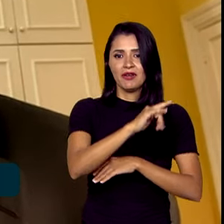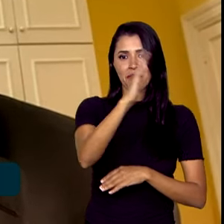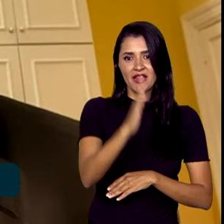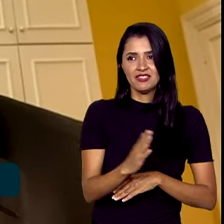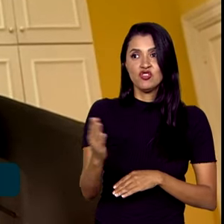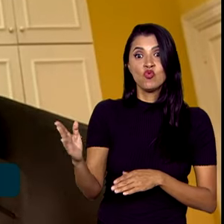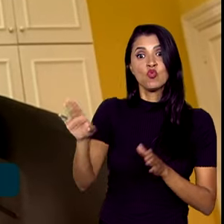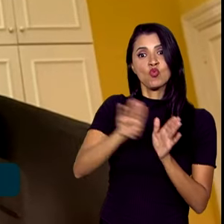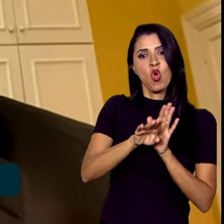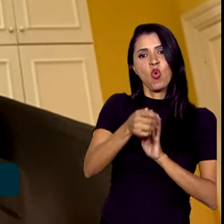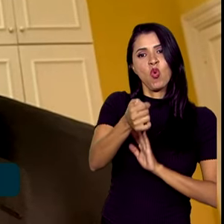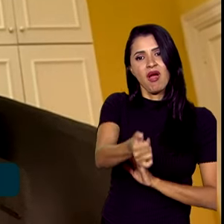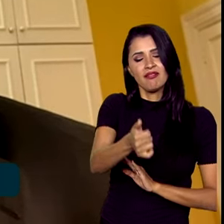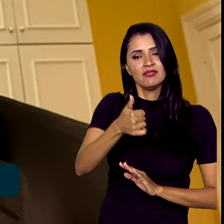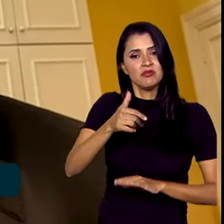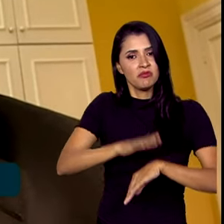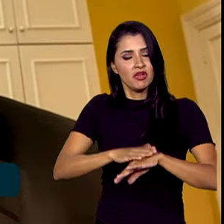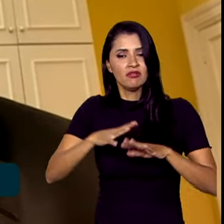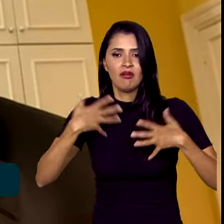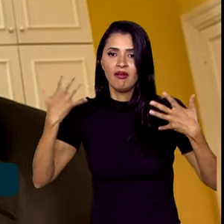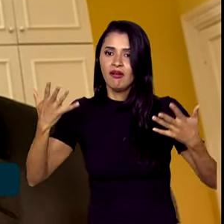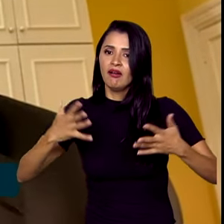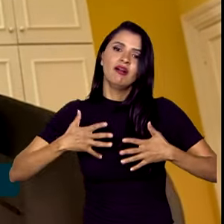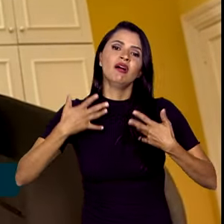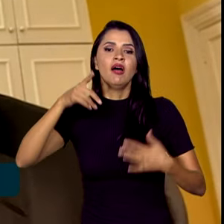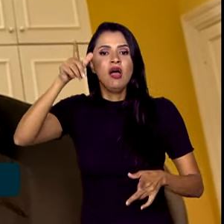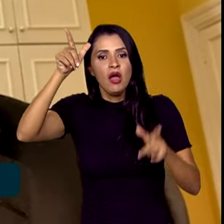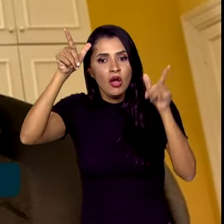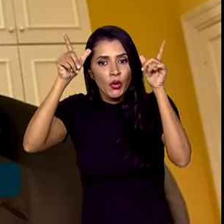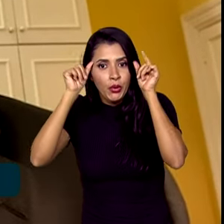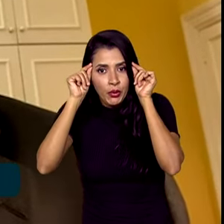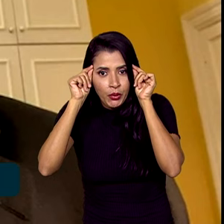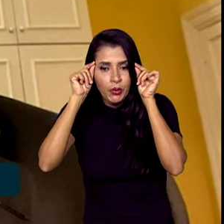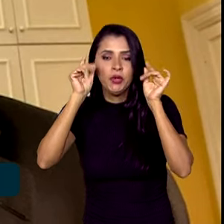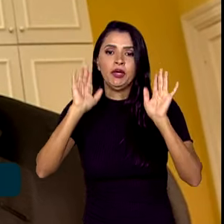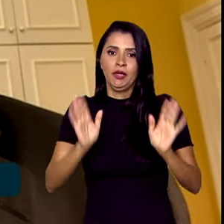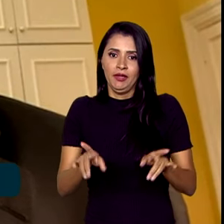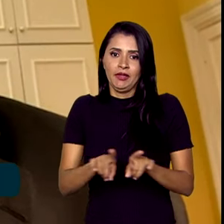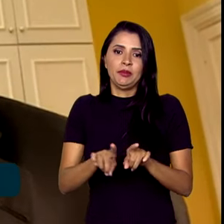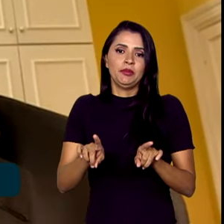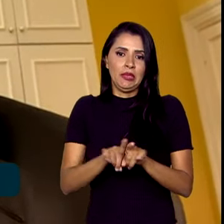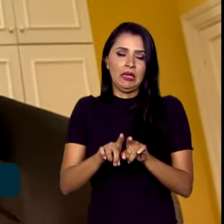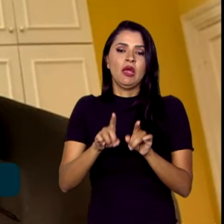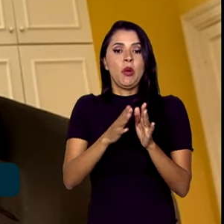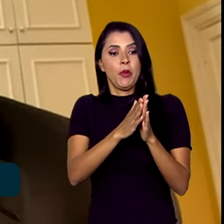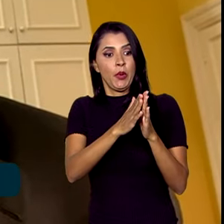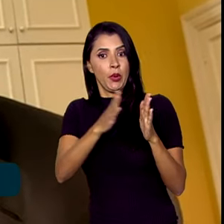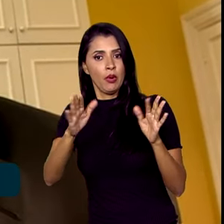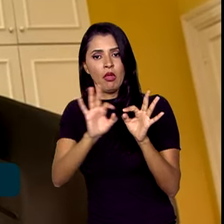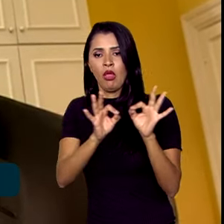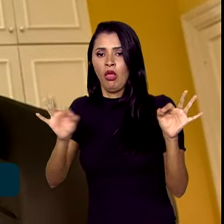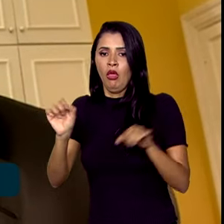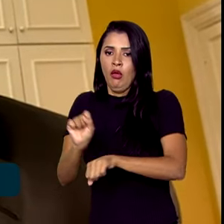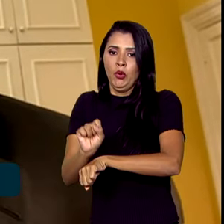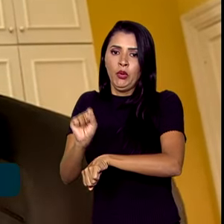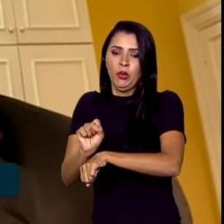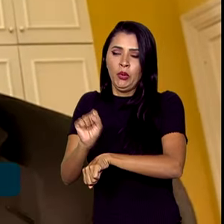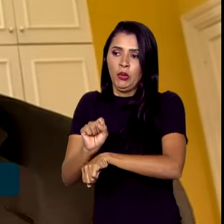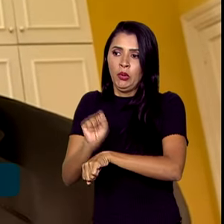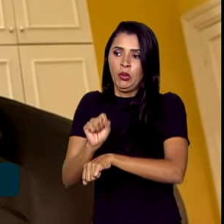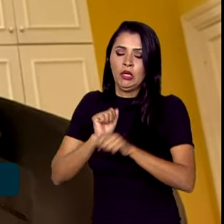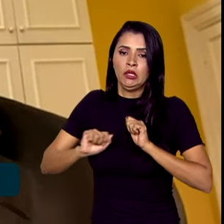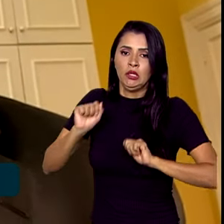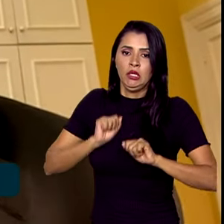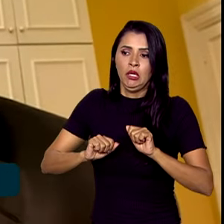É um momento de alegria, um momento de alívio também, depois de um período longo aí de espera, de expectativa,